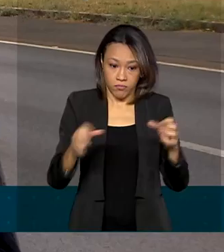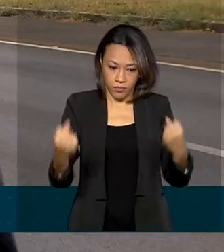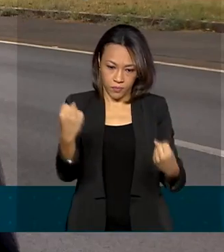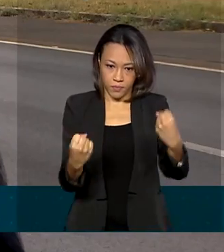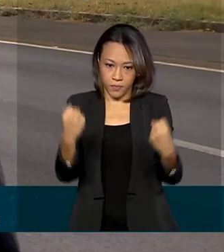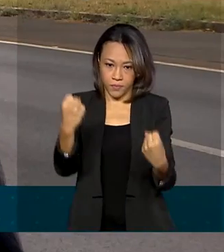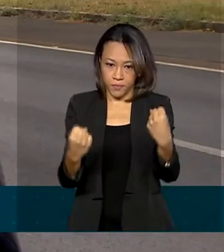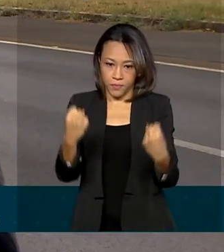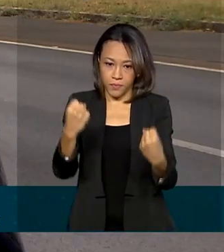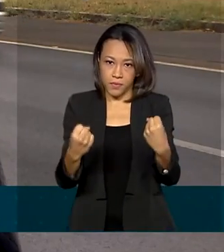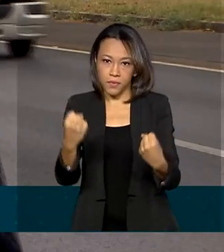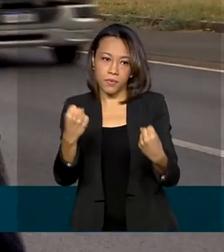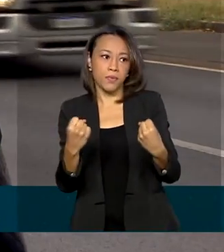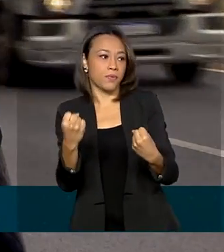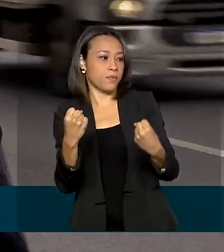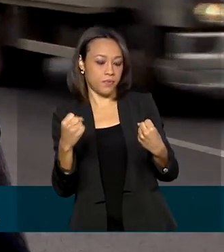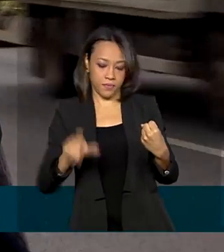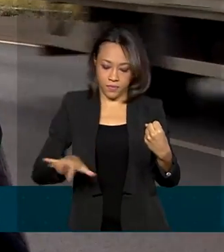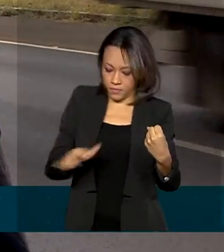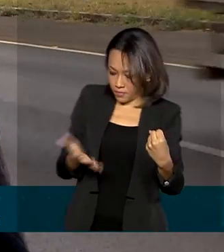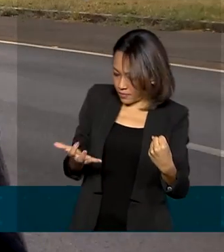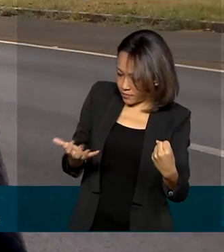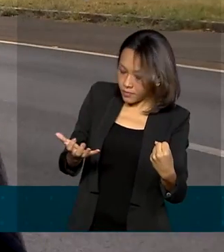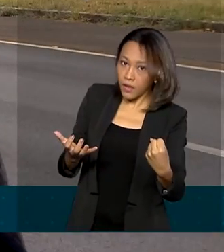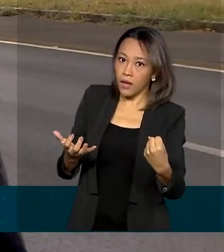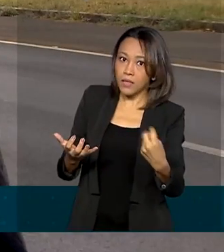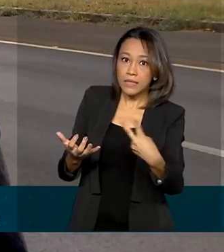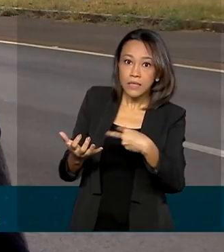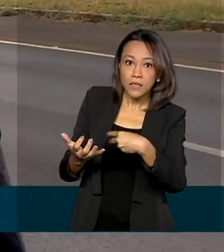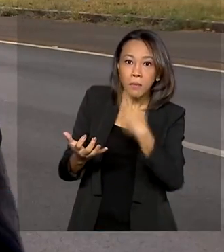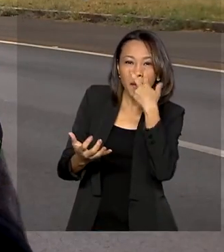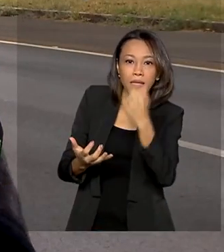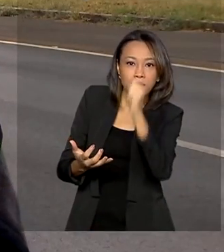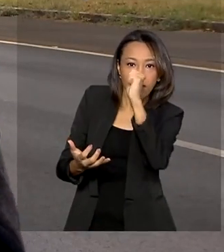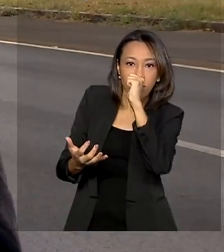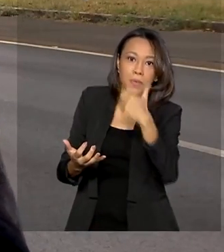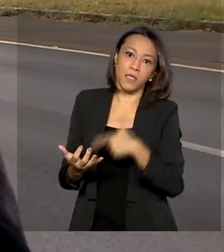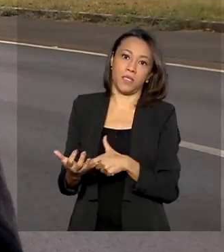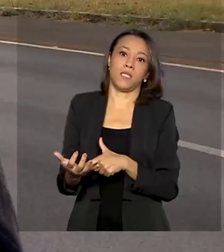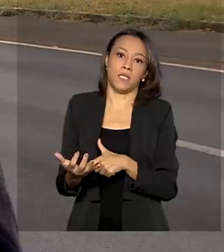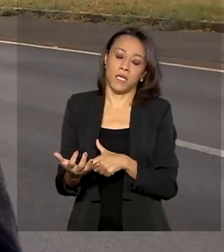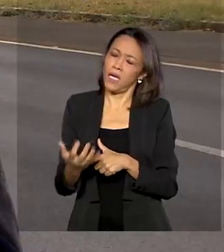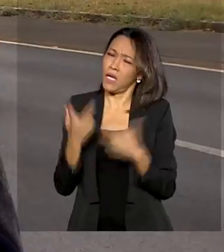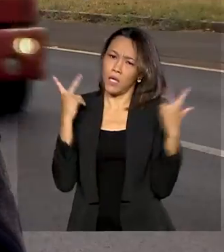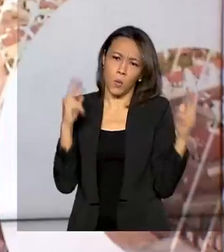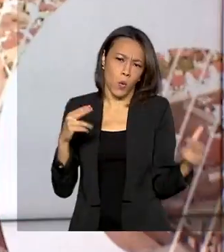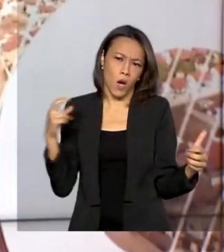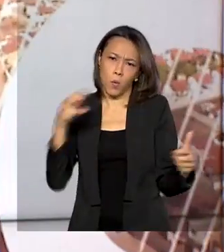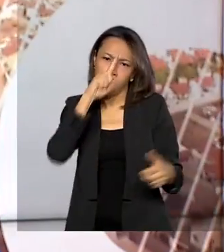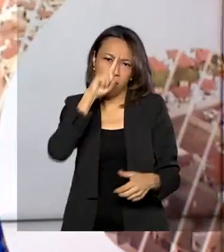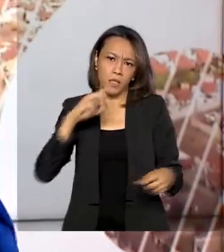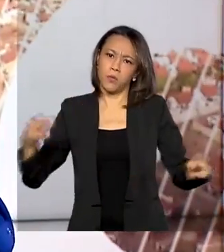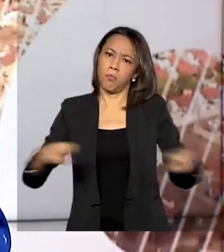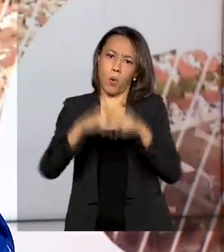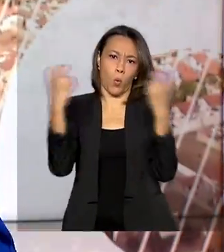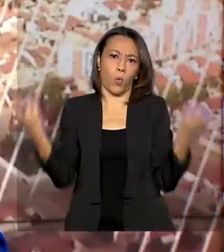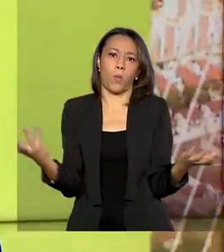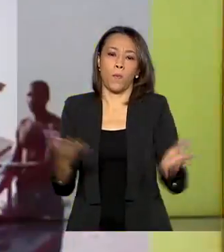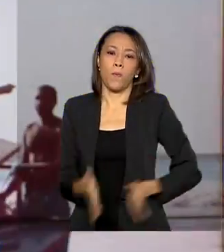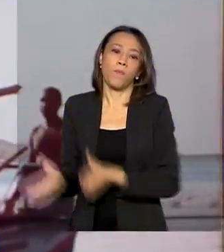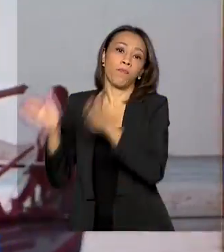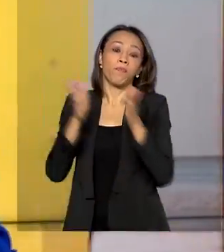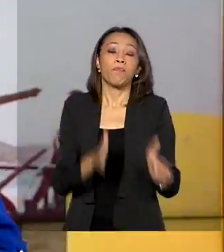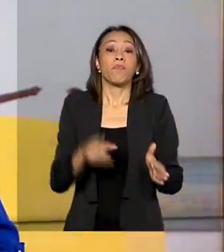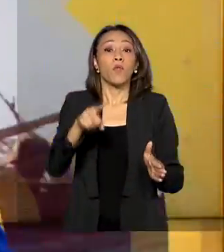trânsito e começa a teclar no celular, é como se ele estivesse sob influência de álcool. O risco de acidente é semelhante. Os números dessa